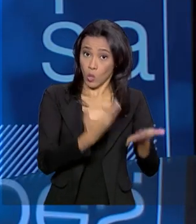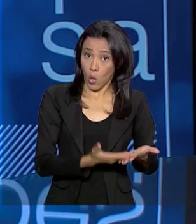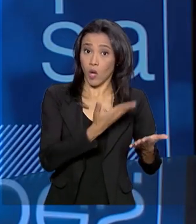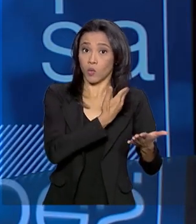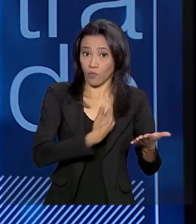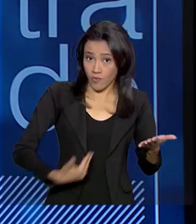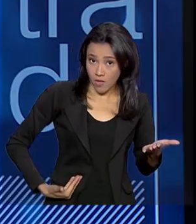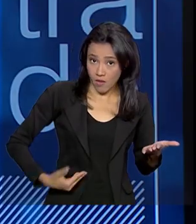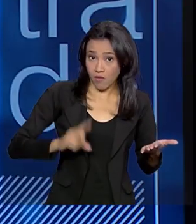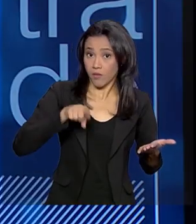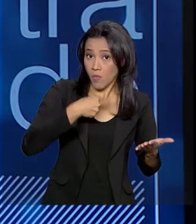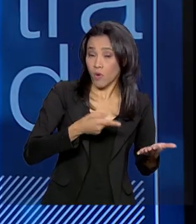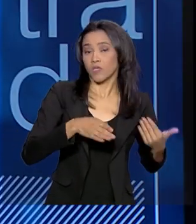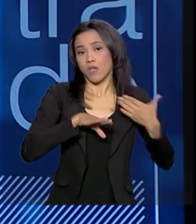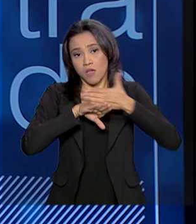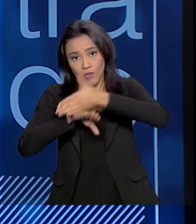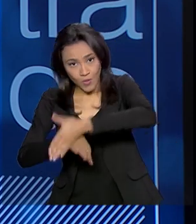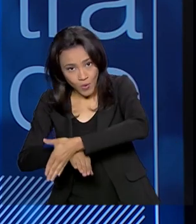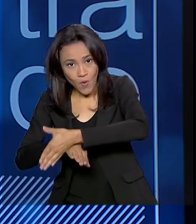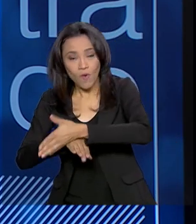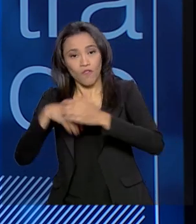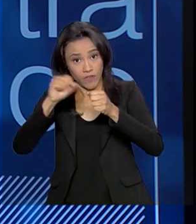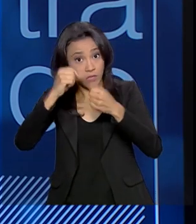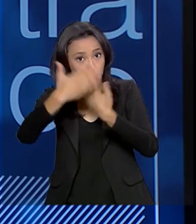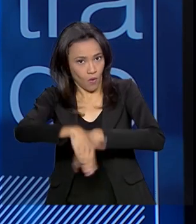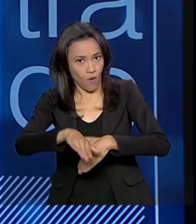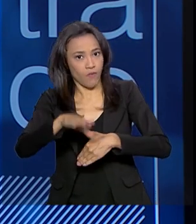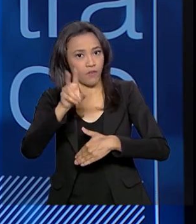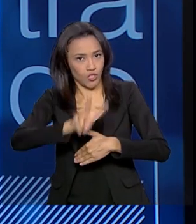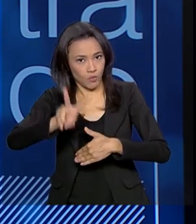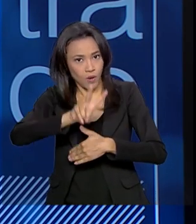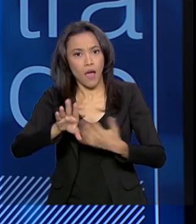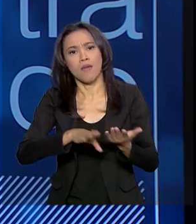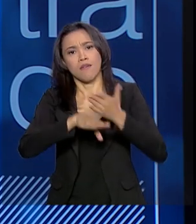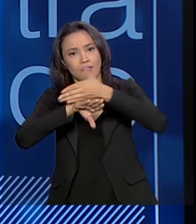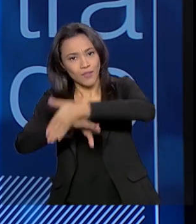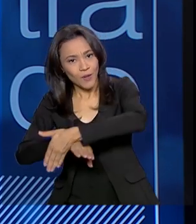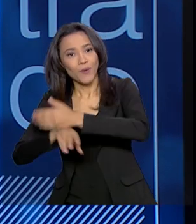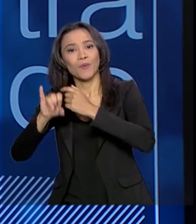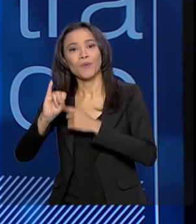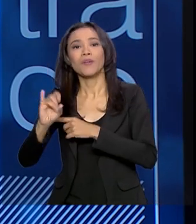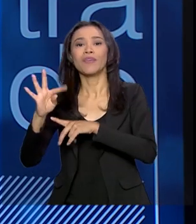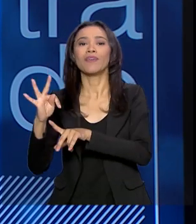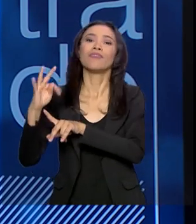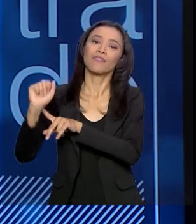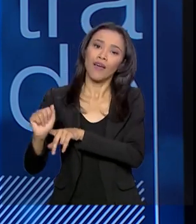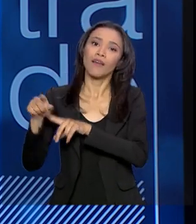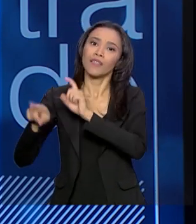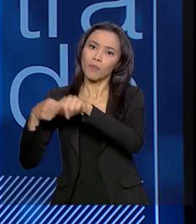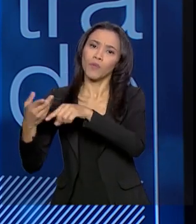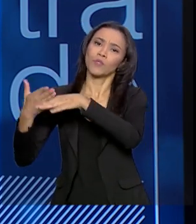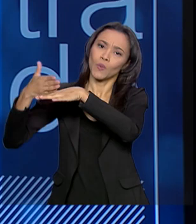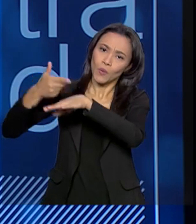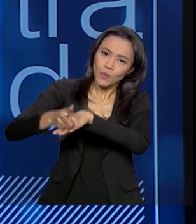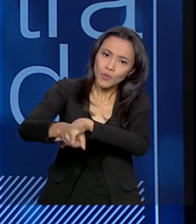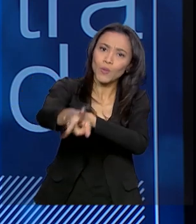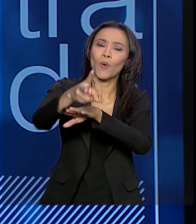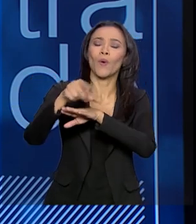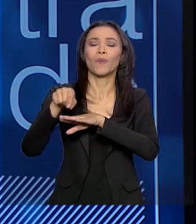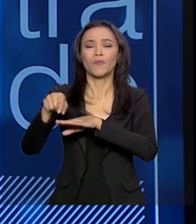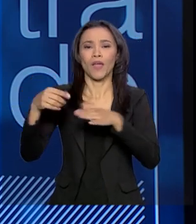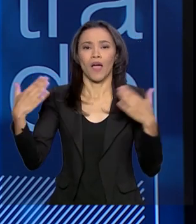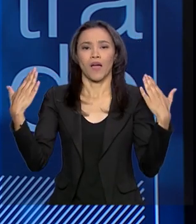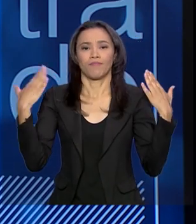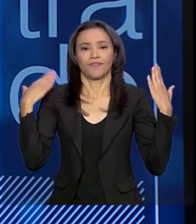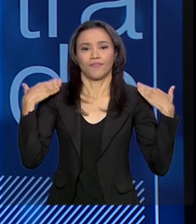pública e aí ele acessou o vestibular e aí ele fez uma carreira na Força Aérea Brasileira e alcançou então esse destaque, né? Agora, nem todo